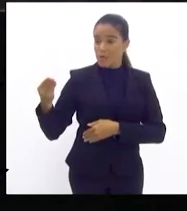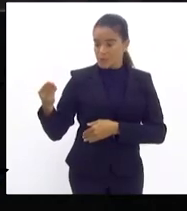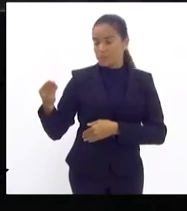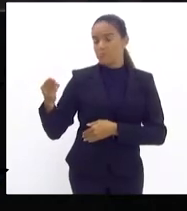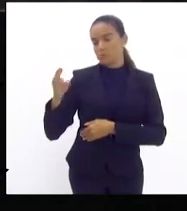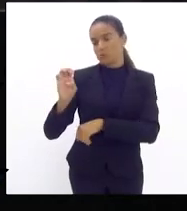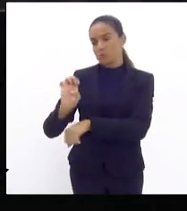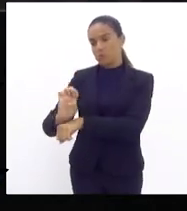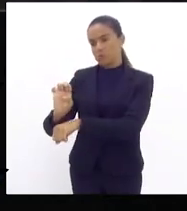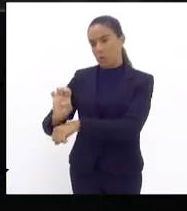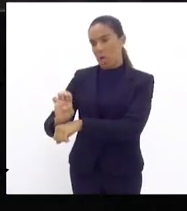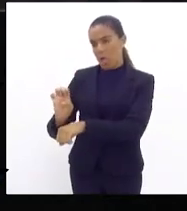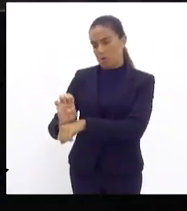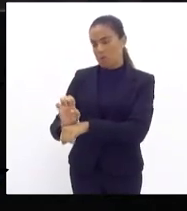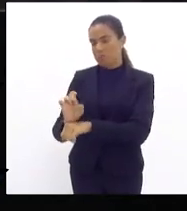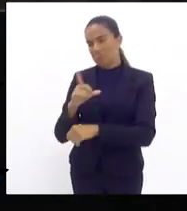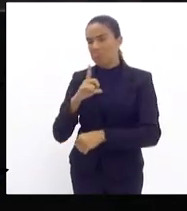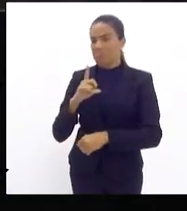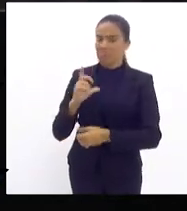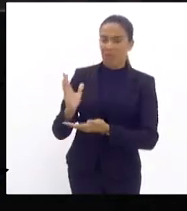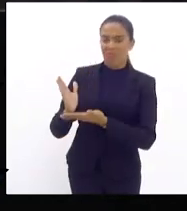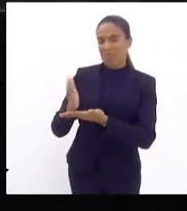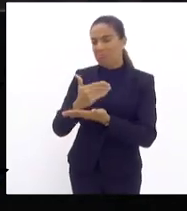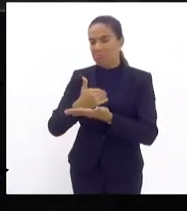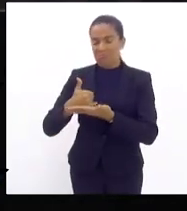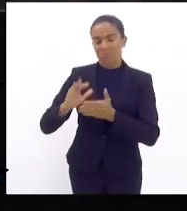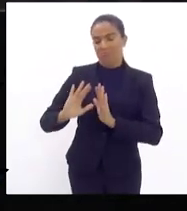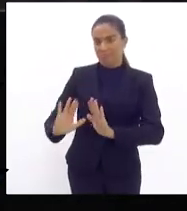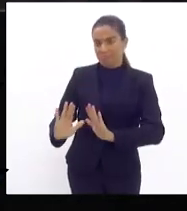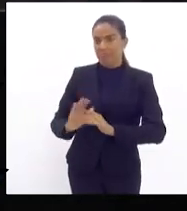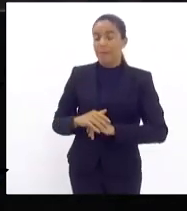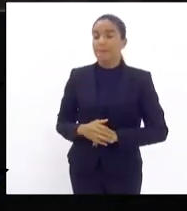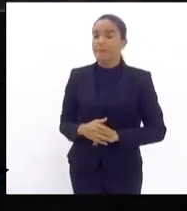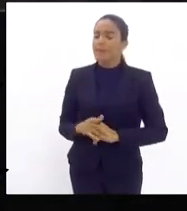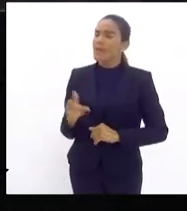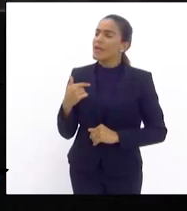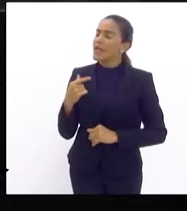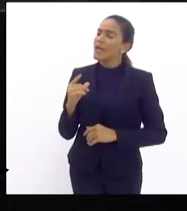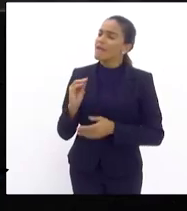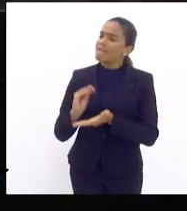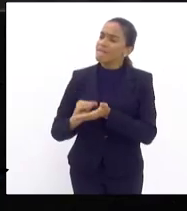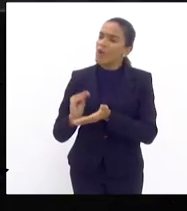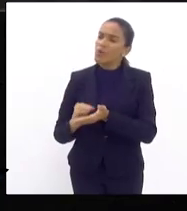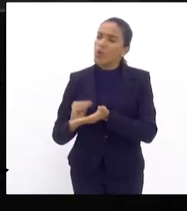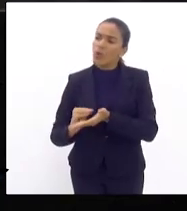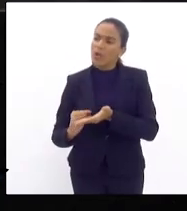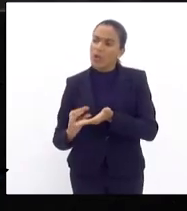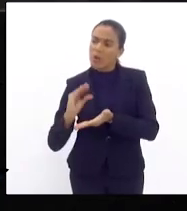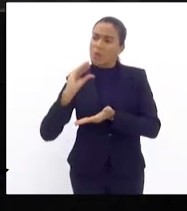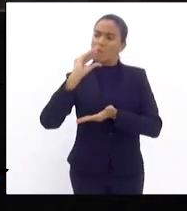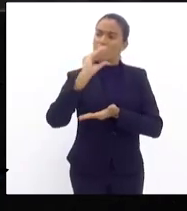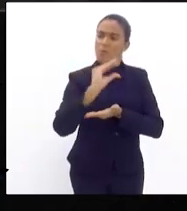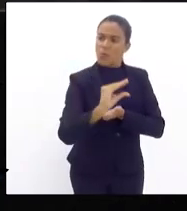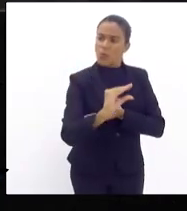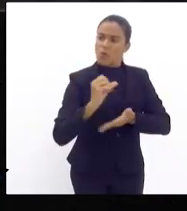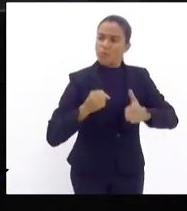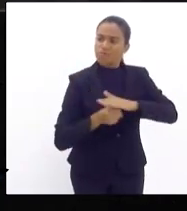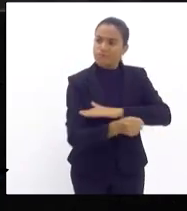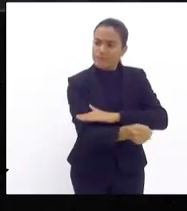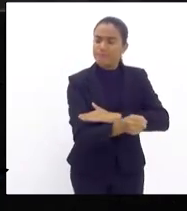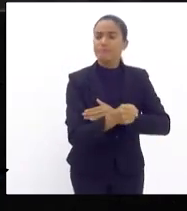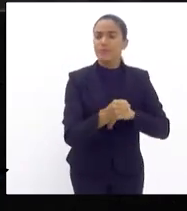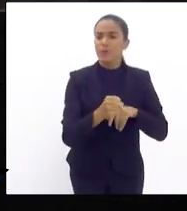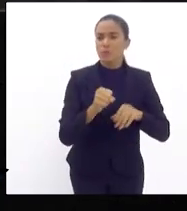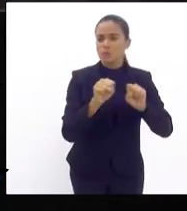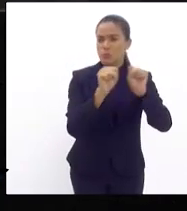de forma de dividendos e outras coisas mais e ficou de investir no nosso sistema agora a